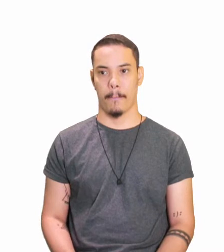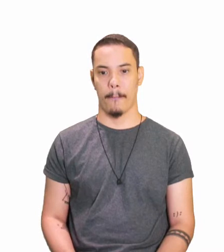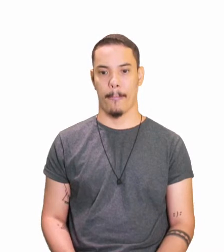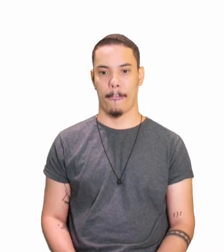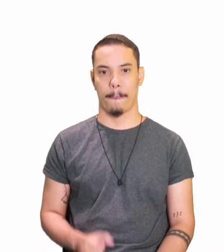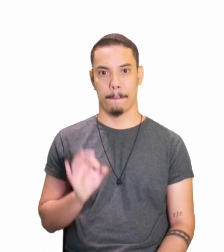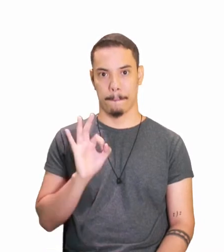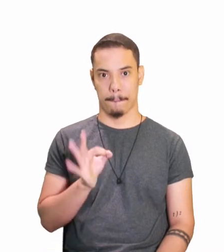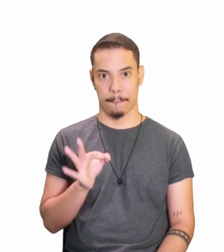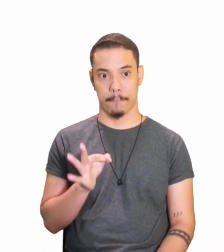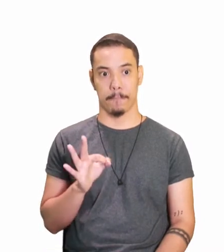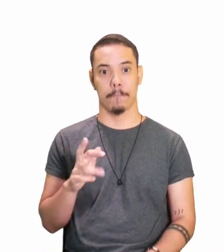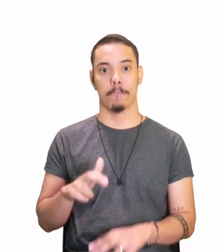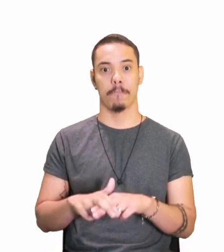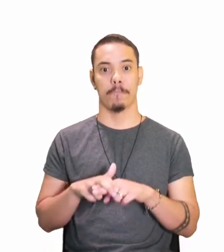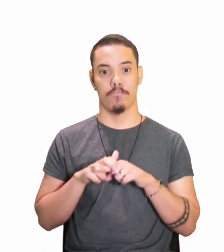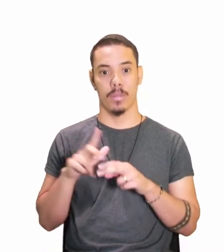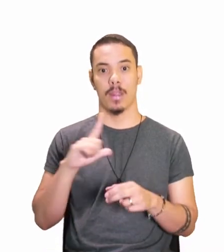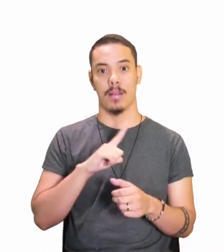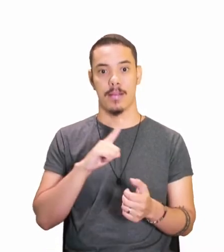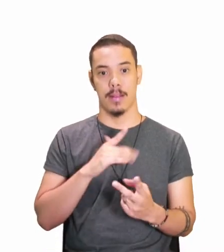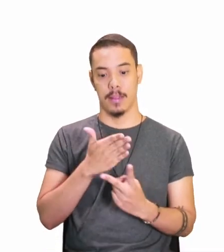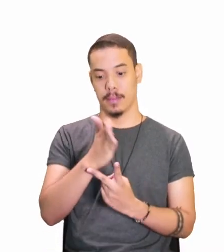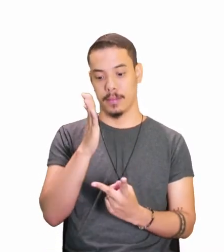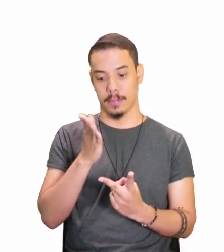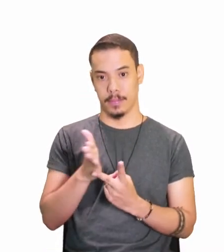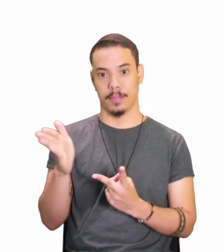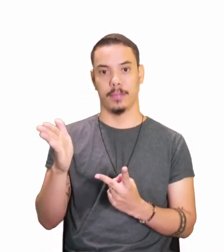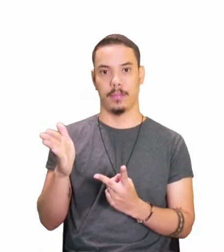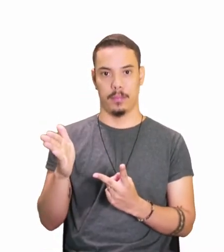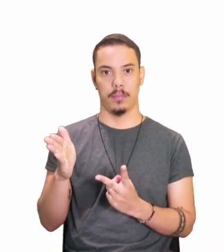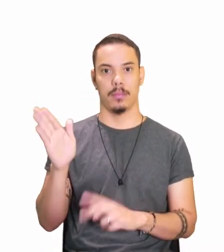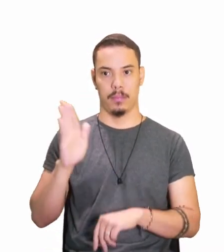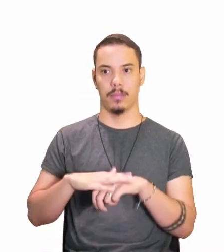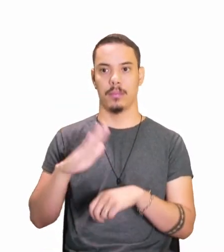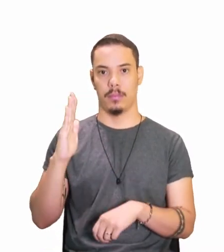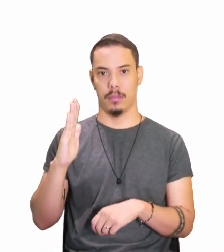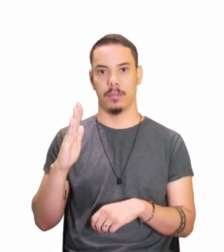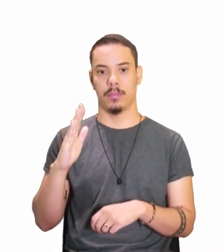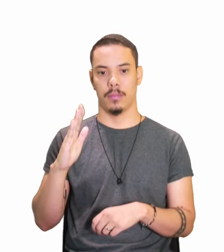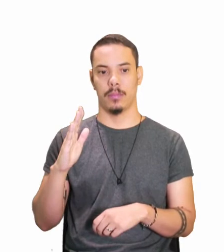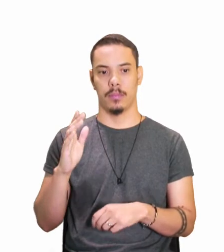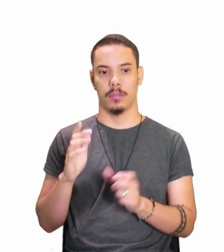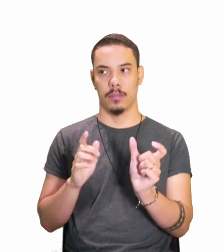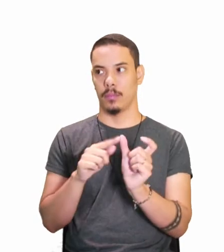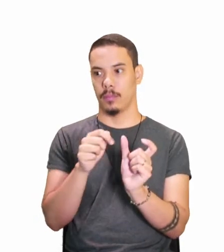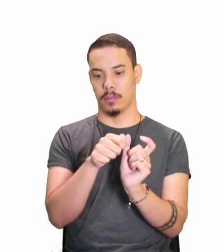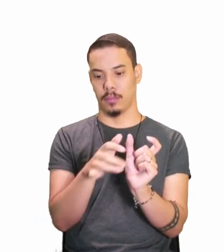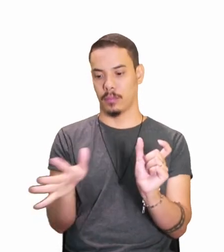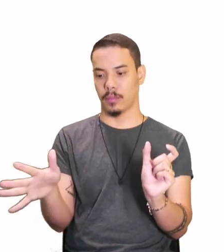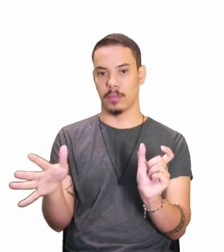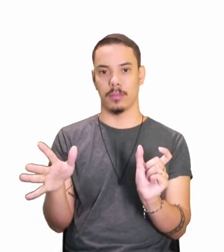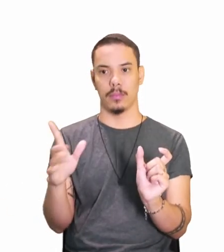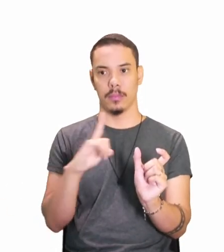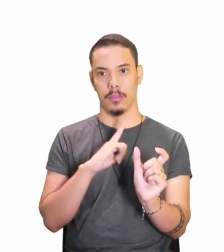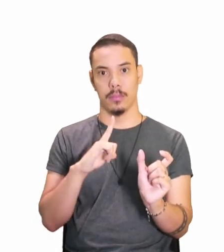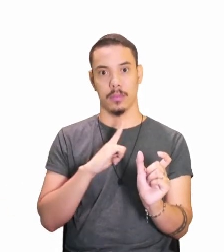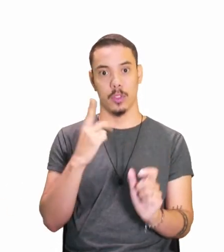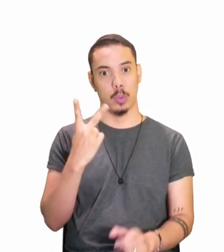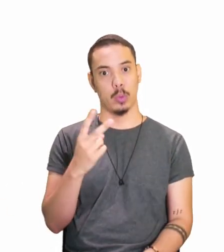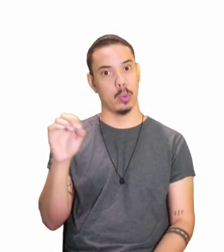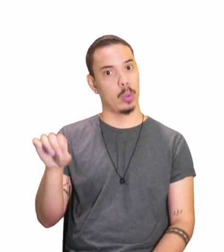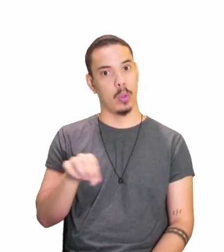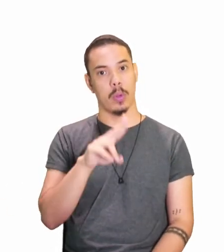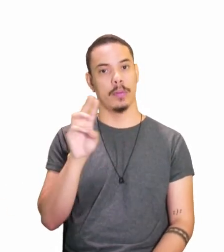Então, abundante, abundante, então, é mar de um, tá bom? Duas formas, ou, às vezes,